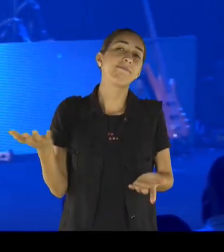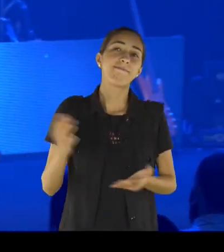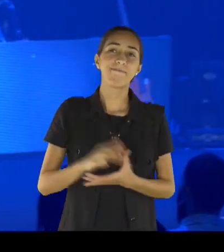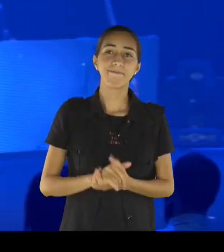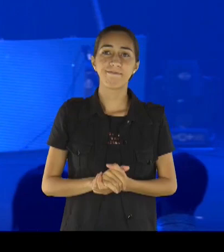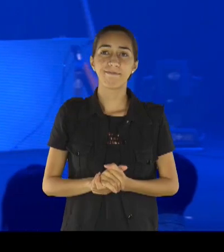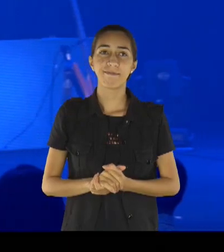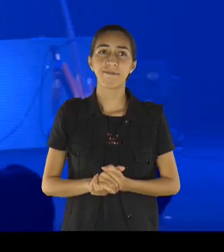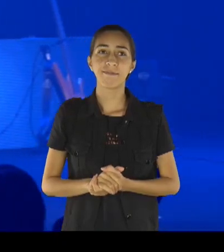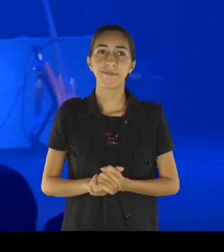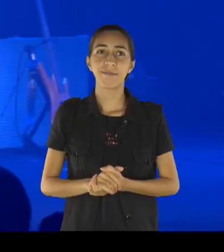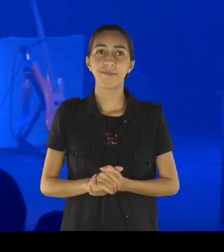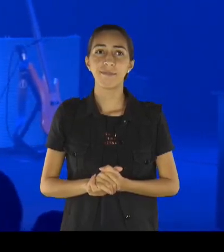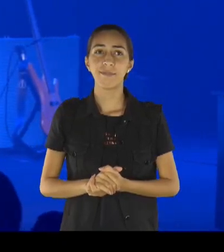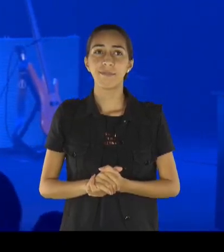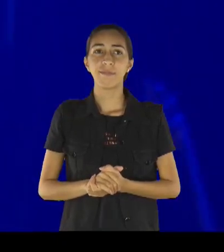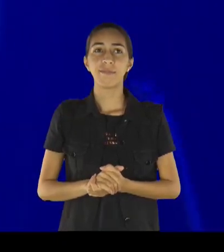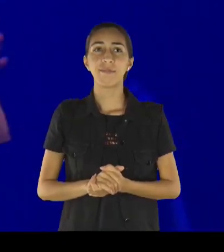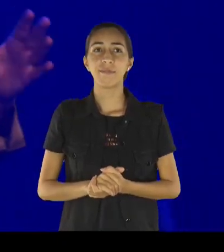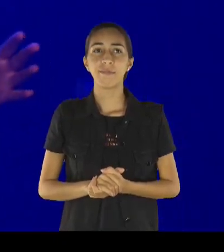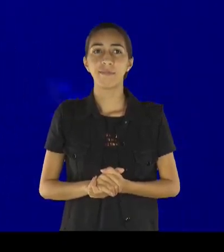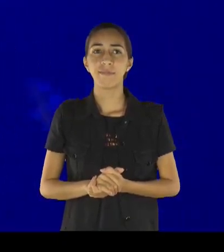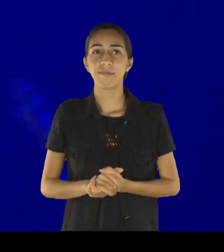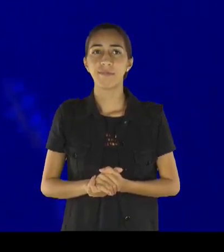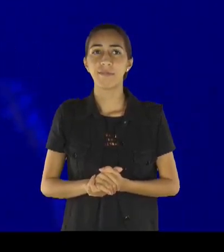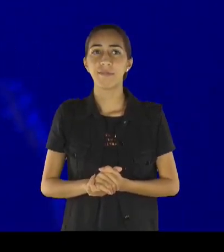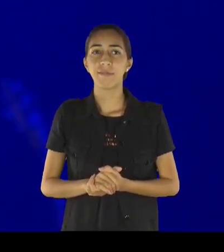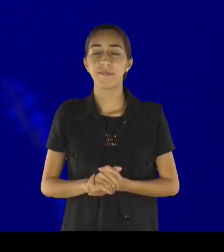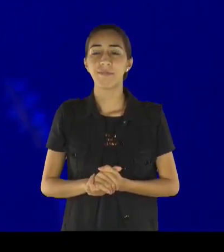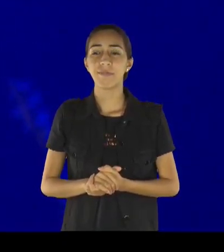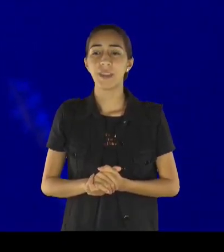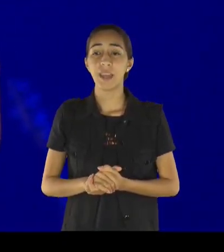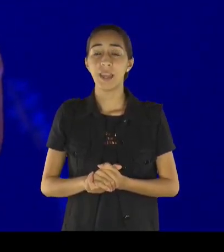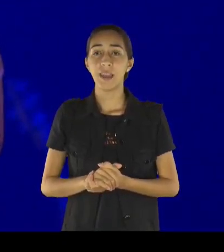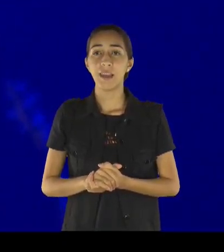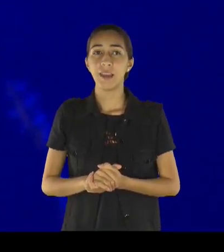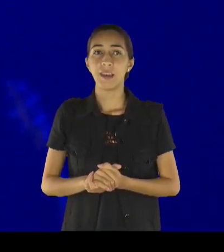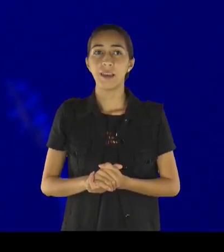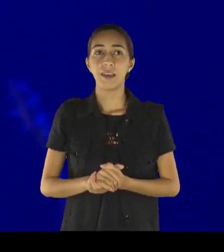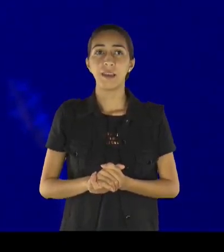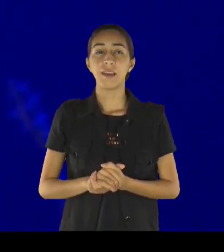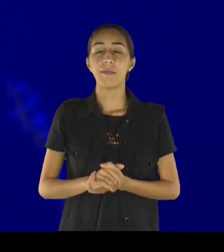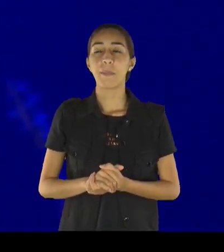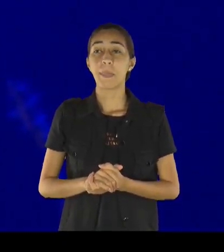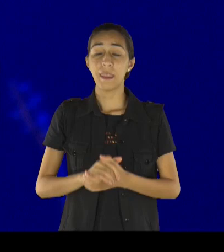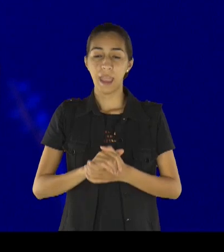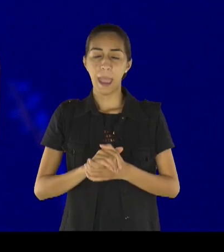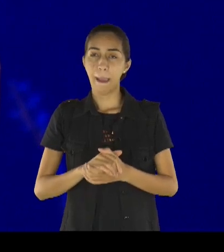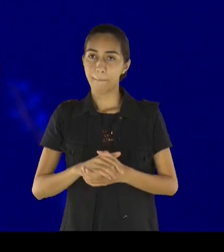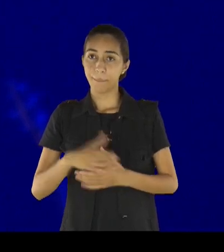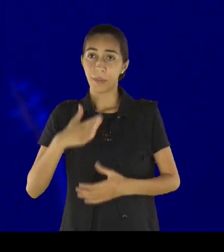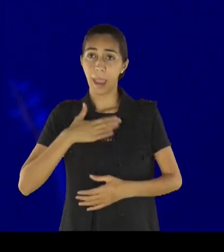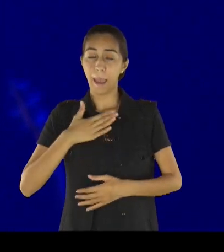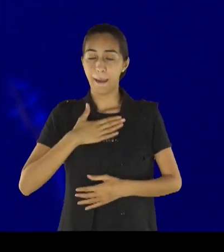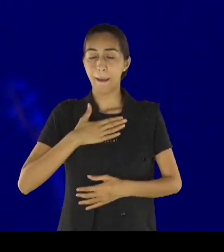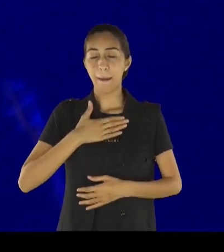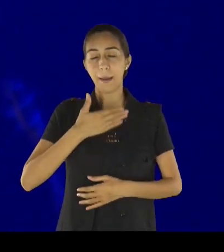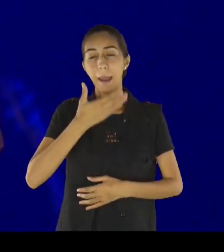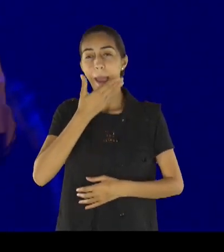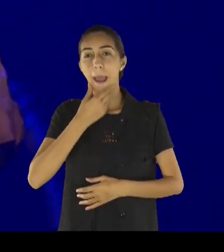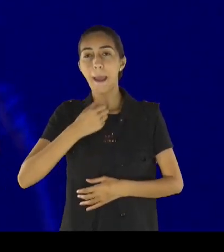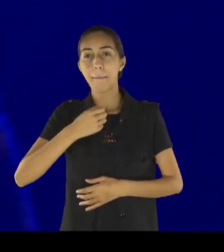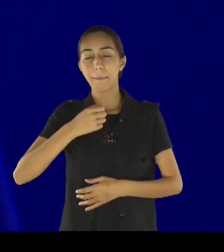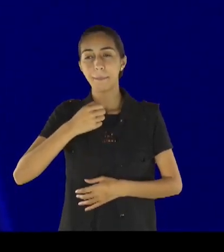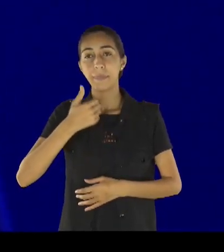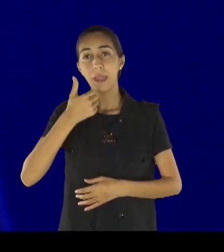Eu fui conversar com a minha mãe, eu não posso nem me abrir com a minha mãe mais, porque ela sente muito quando ela vê que eu estou meio abatido. Mas nós ficamos,